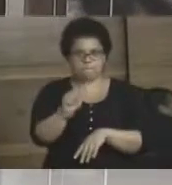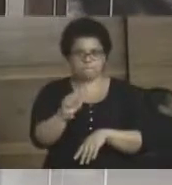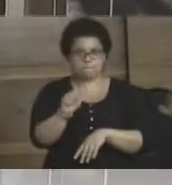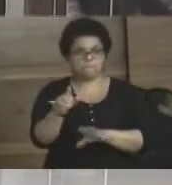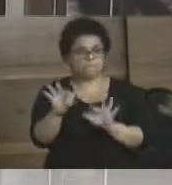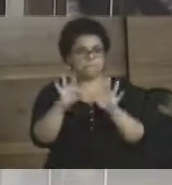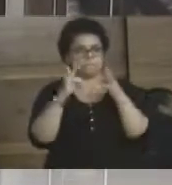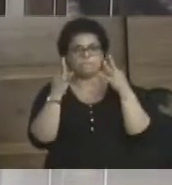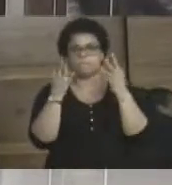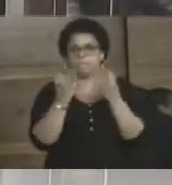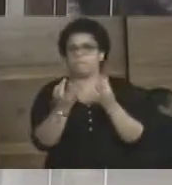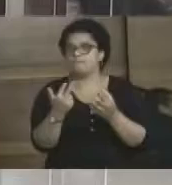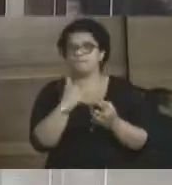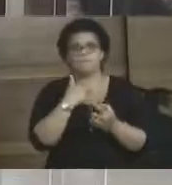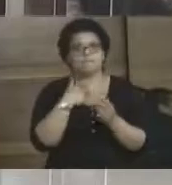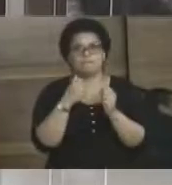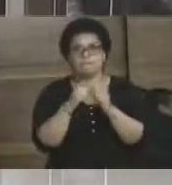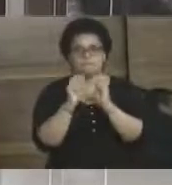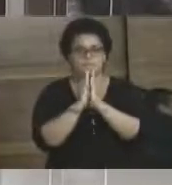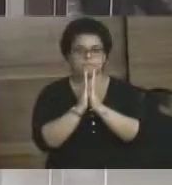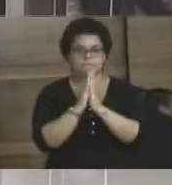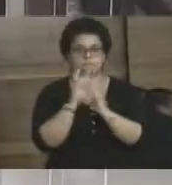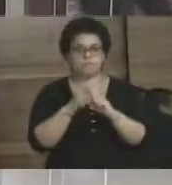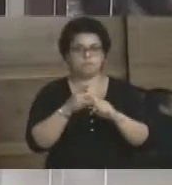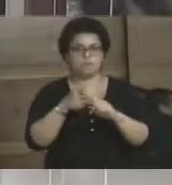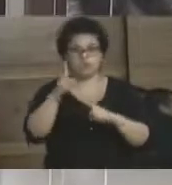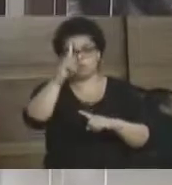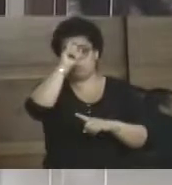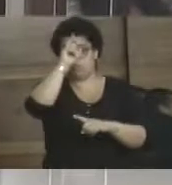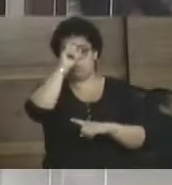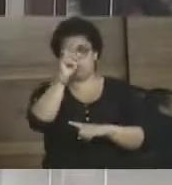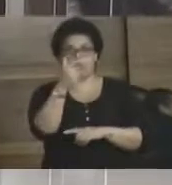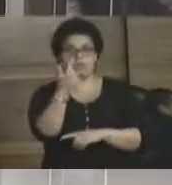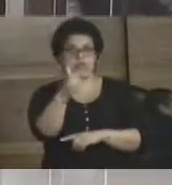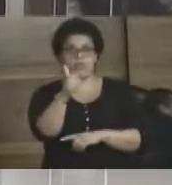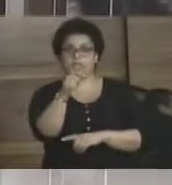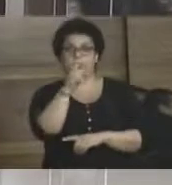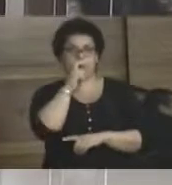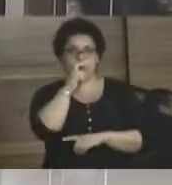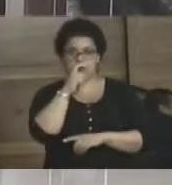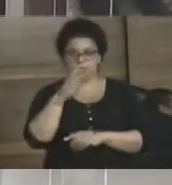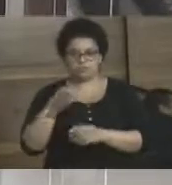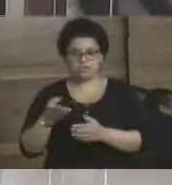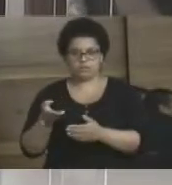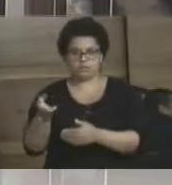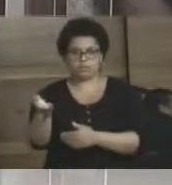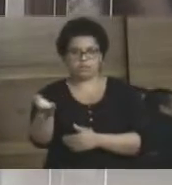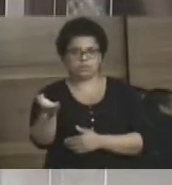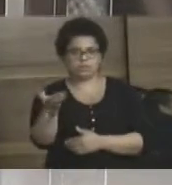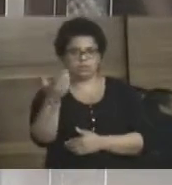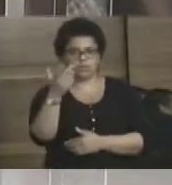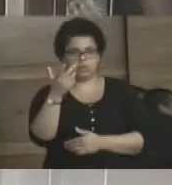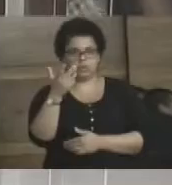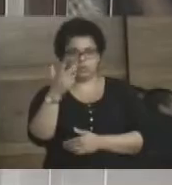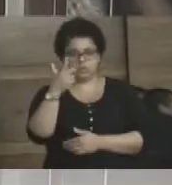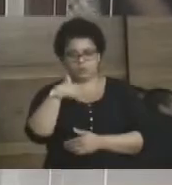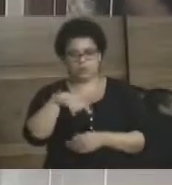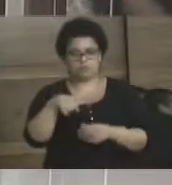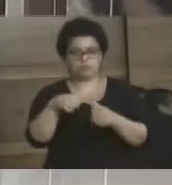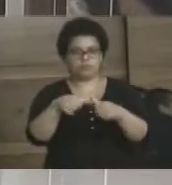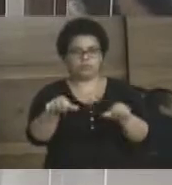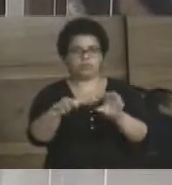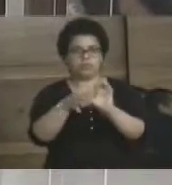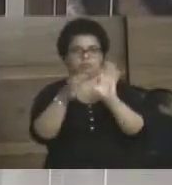a família não pôde nem velar, porque o HGJ não tem geladeira, então o corpo ficou exposto,